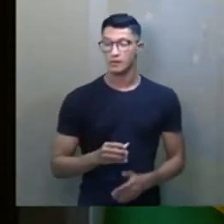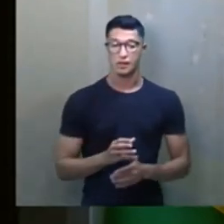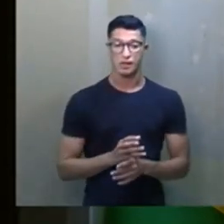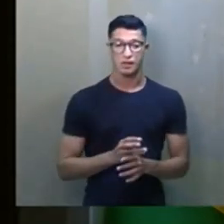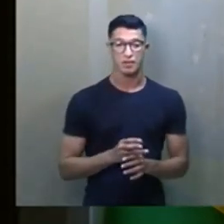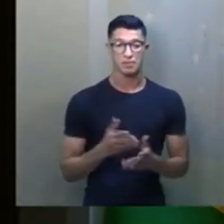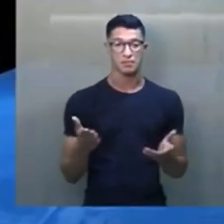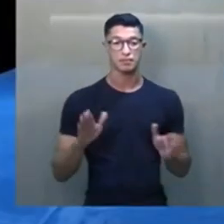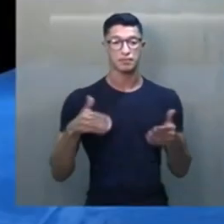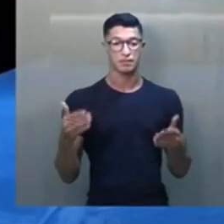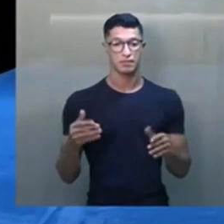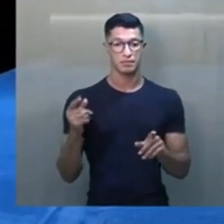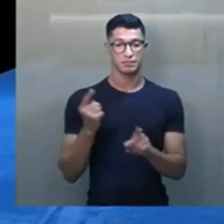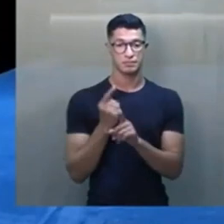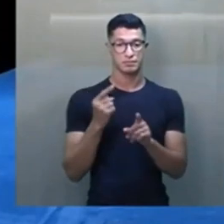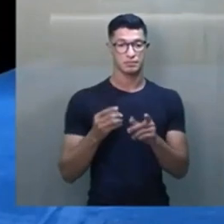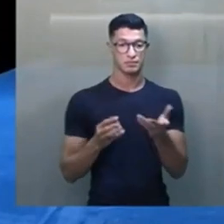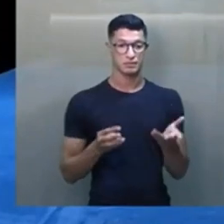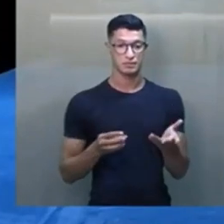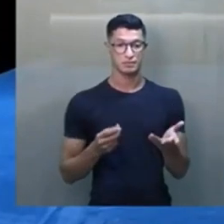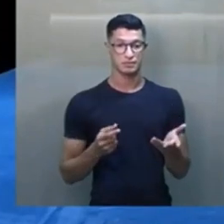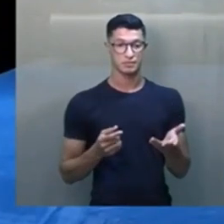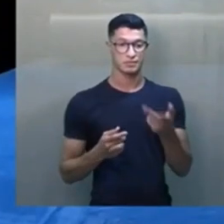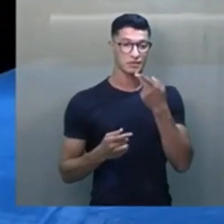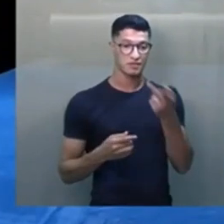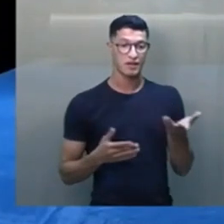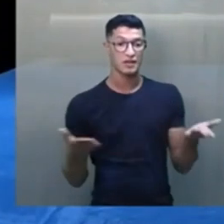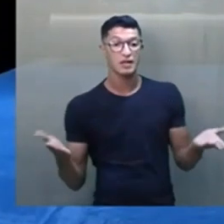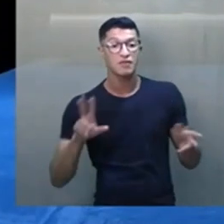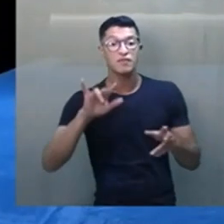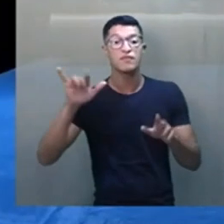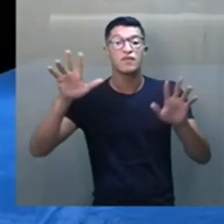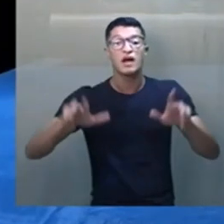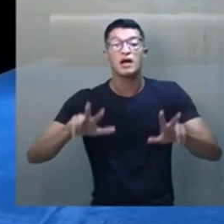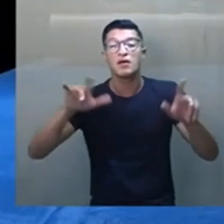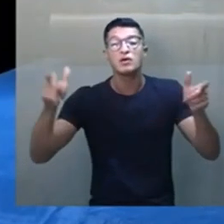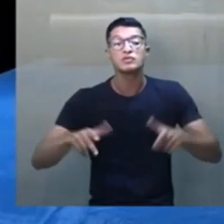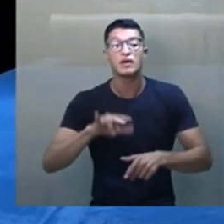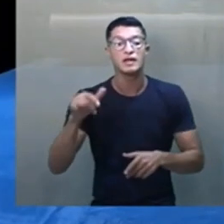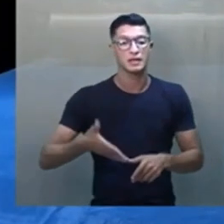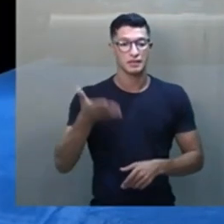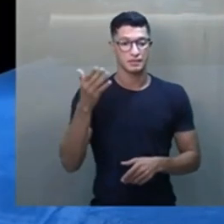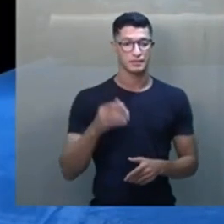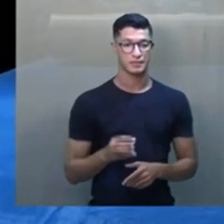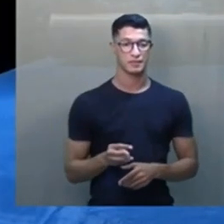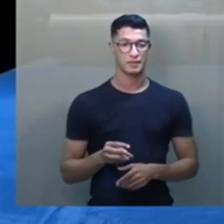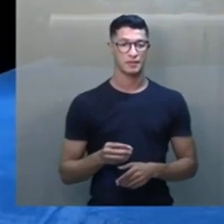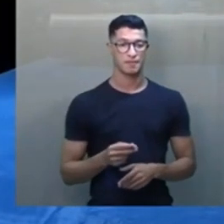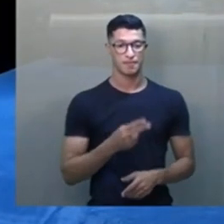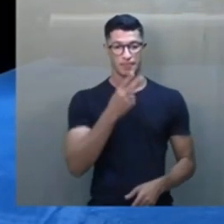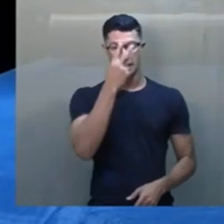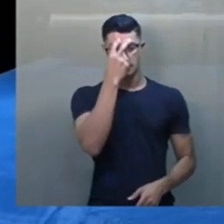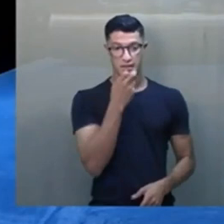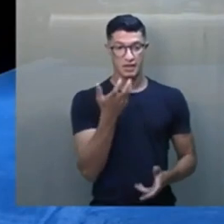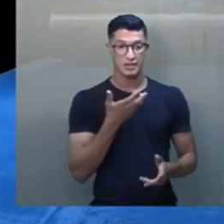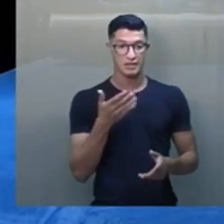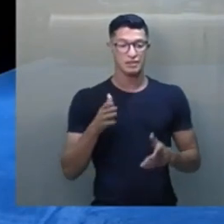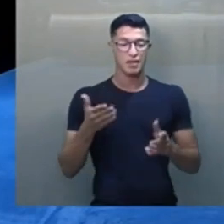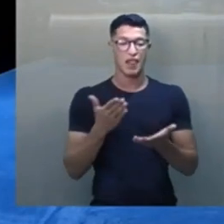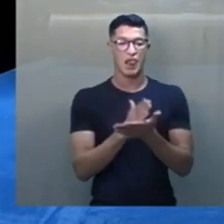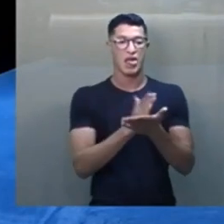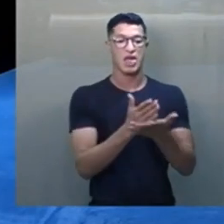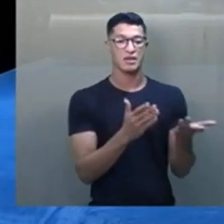E aí quase esbarra no seu nego. o seu nego diz, Chico, onde é que você vai com tanta pressa? Um cego que esmolava,